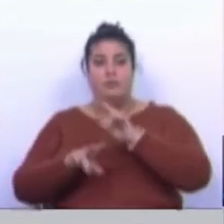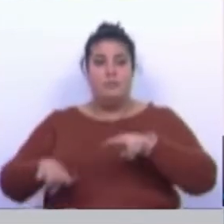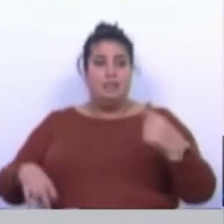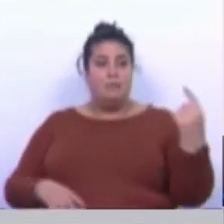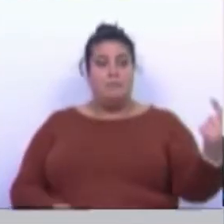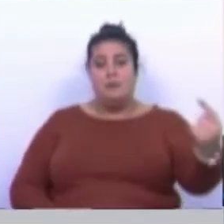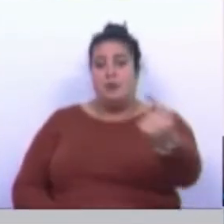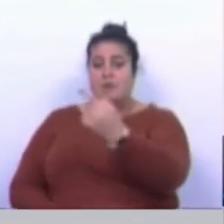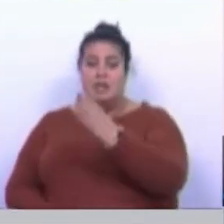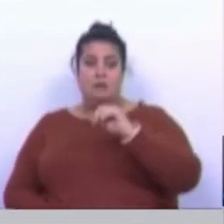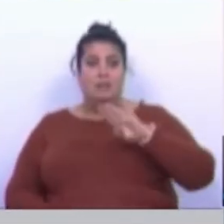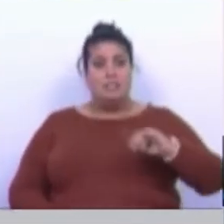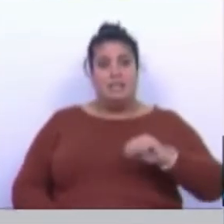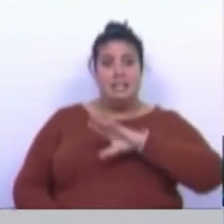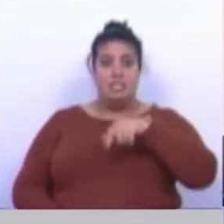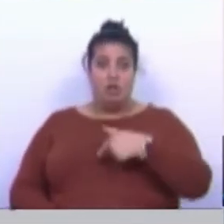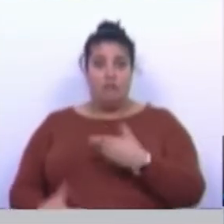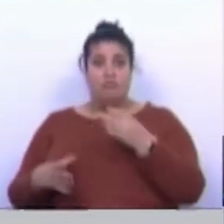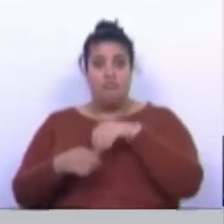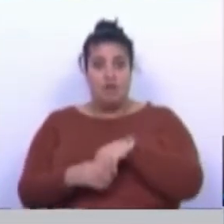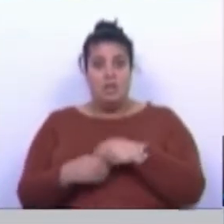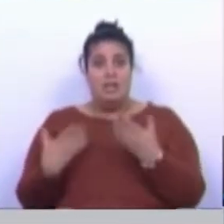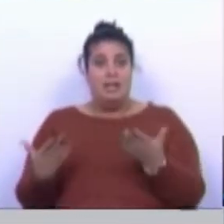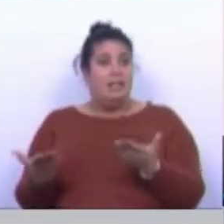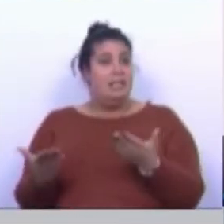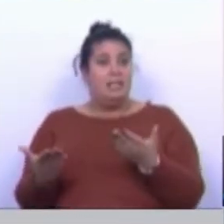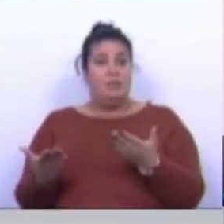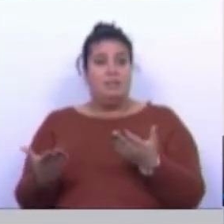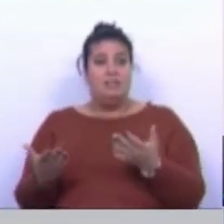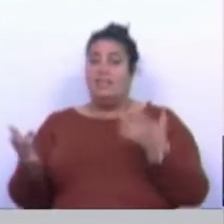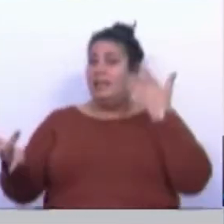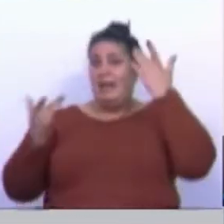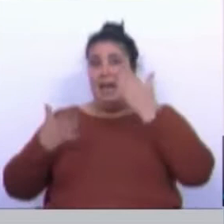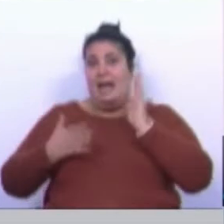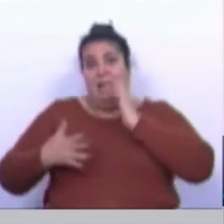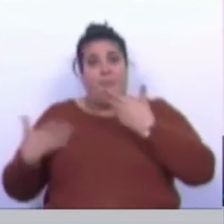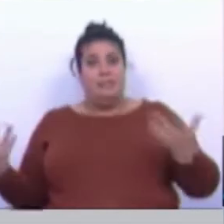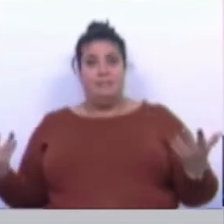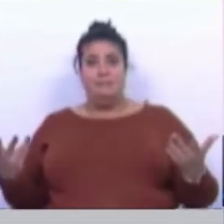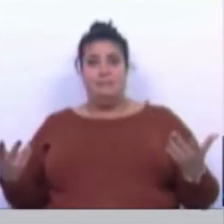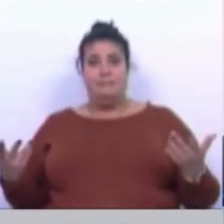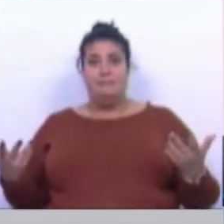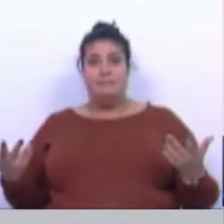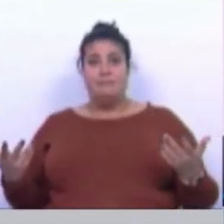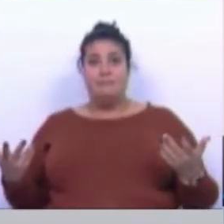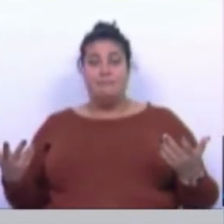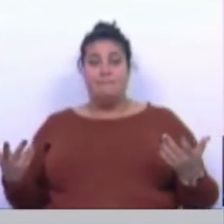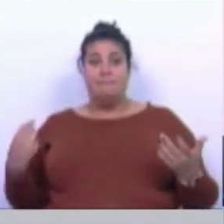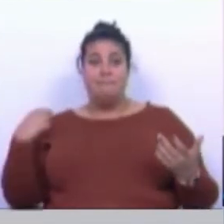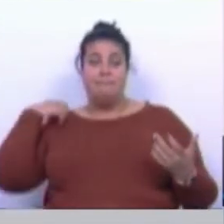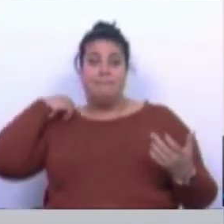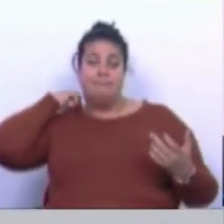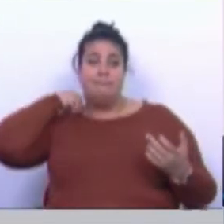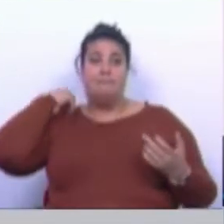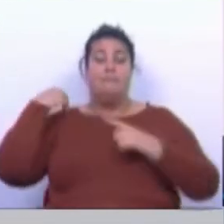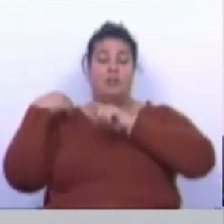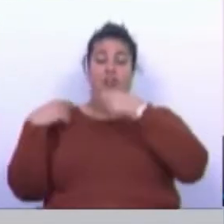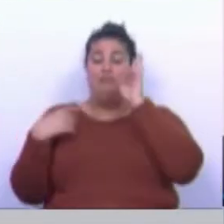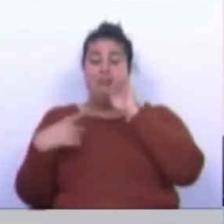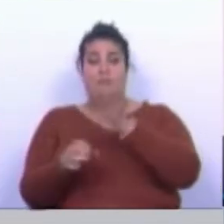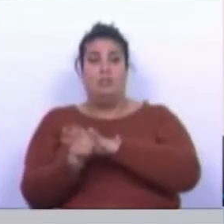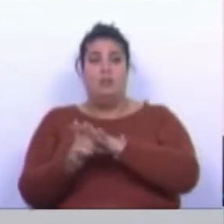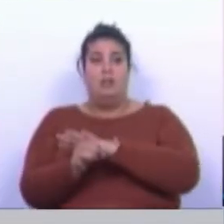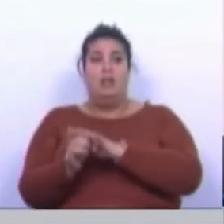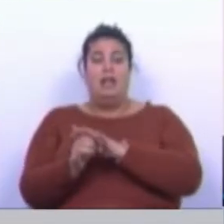hospital no nosso SNS que o critério continua a ser a filosofia de cada local e portanto nós encontramos